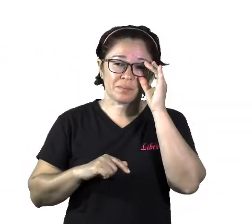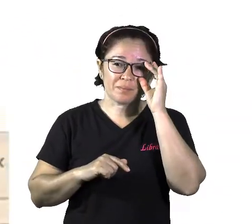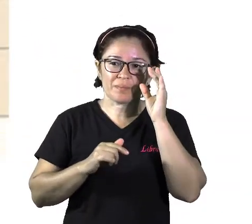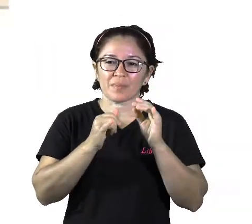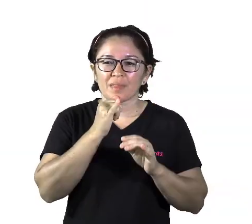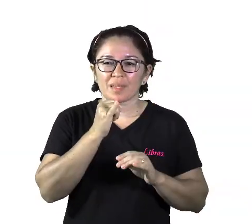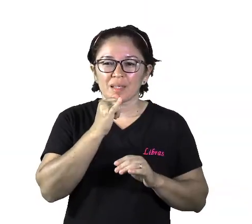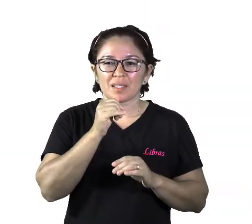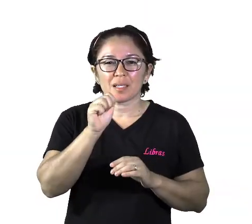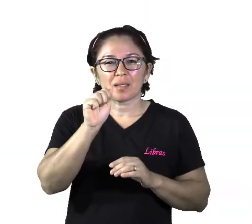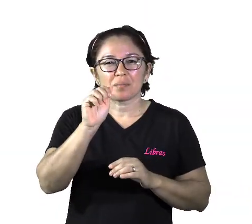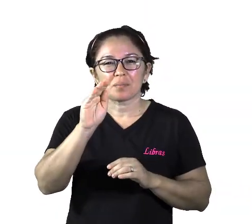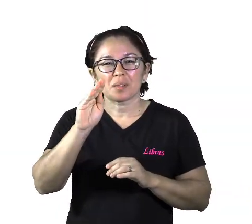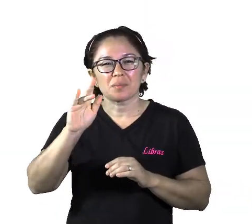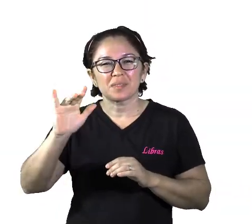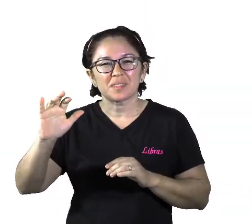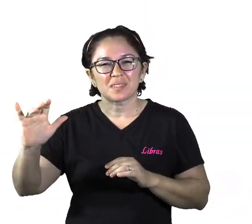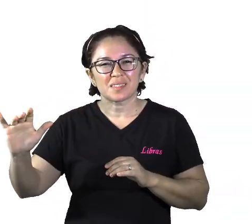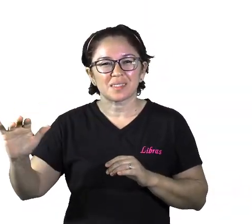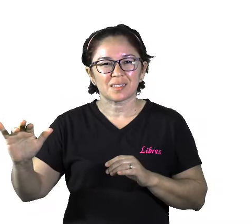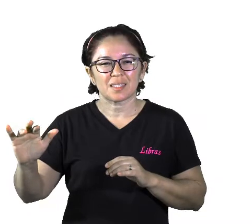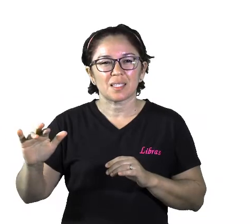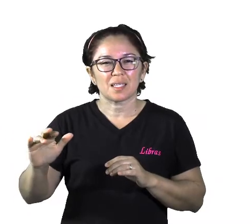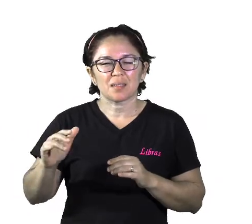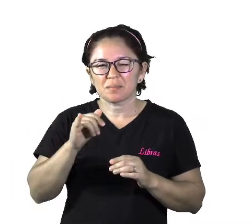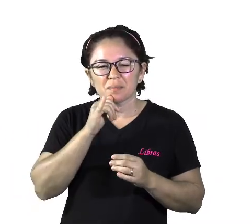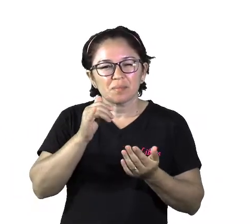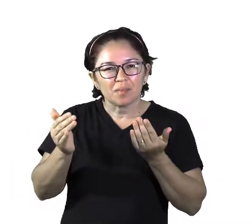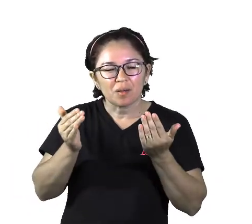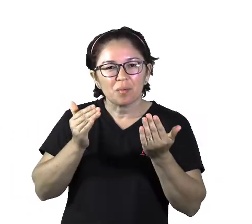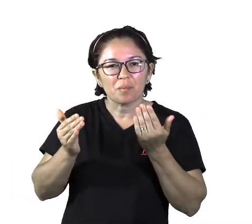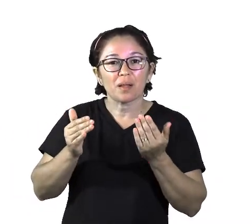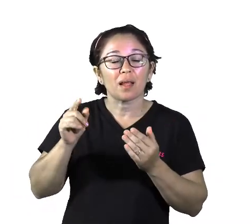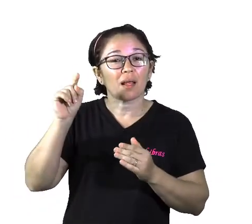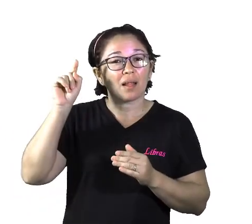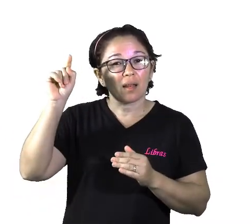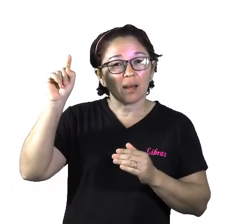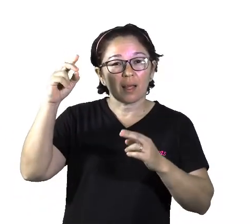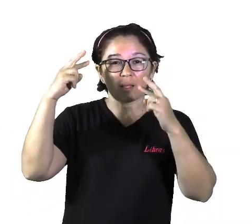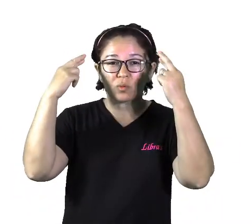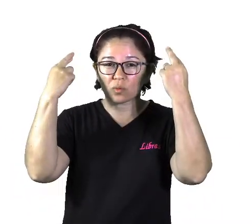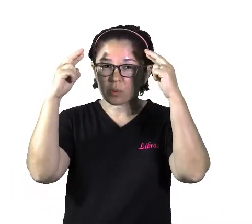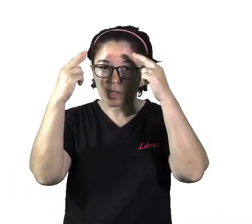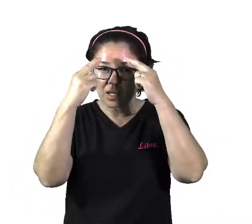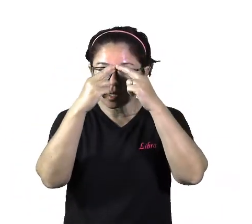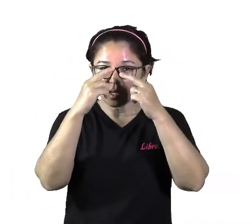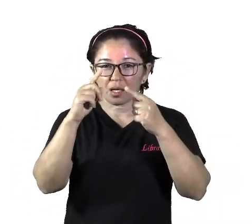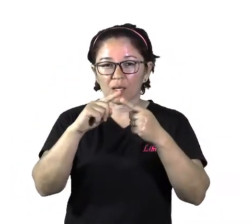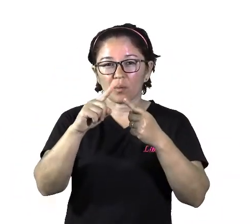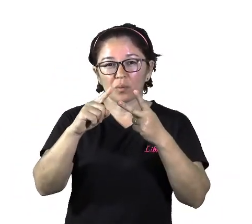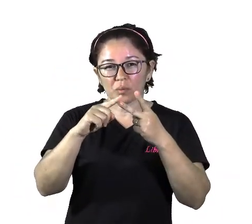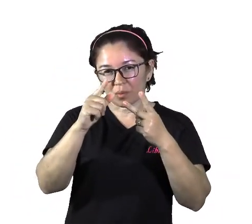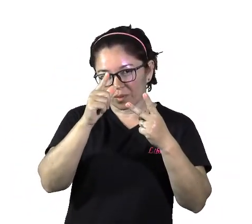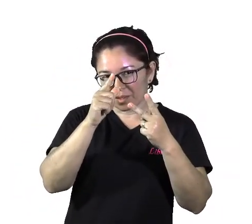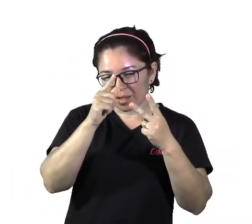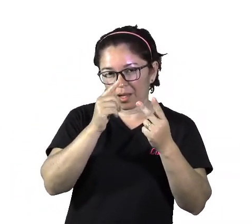e latino, ele surgiu a partir aí do alfabeto fenício, que foi